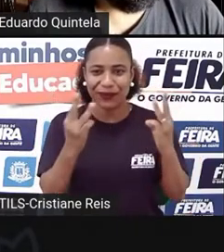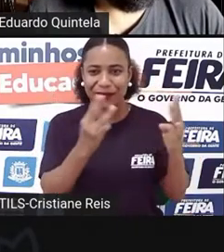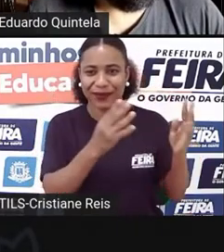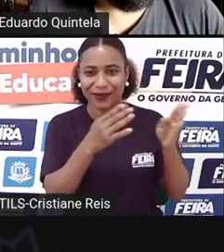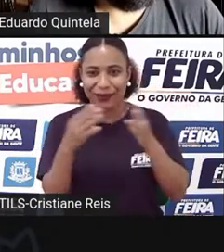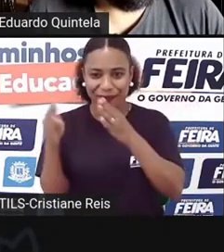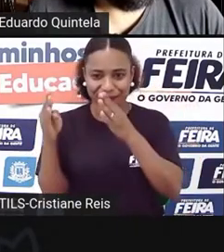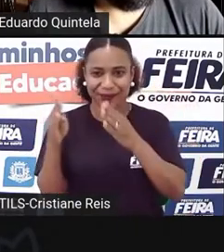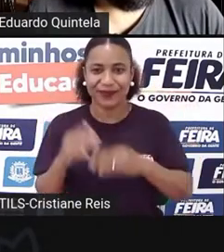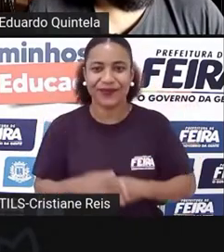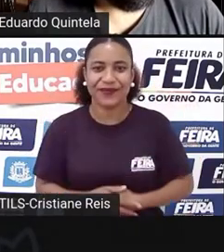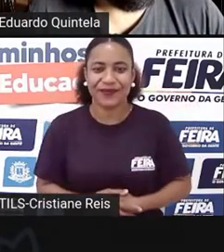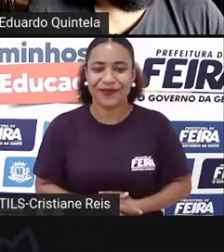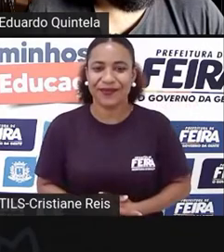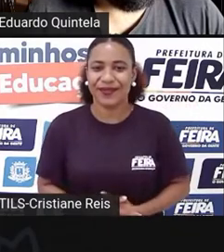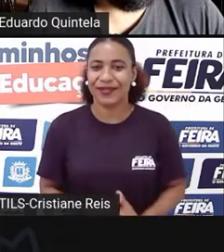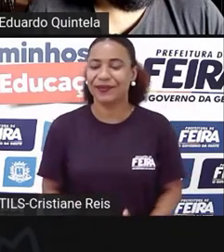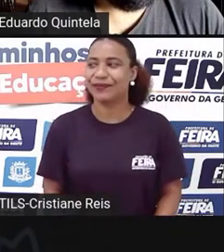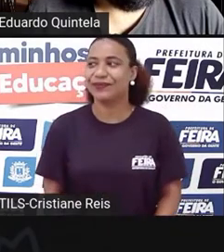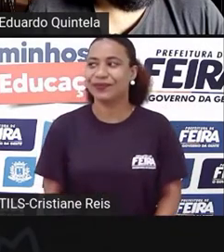A primeira foto